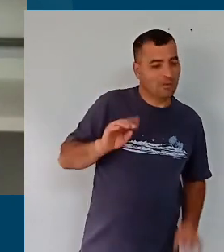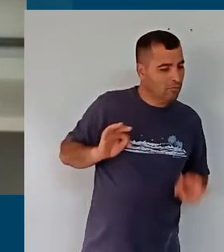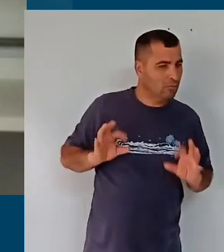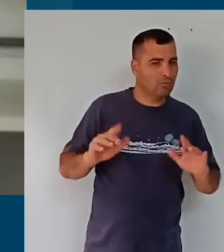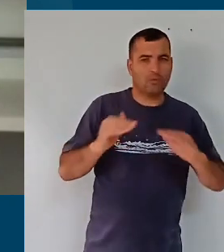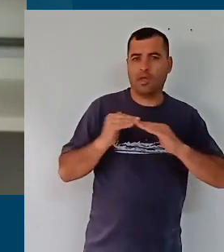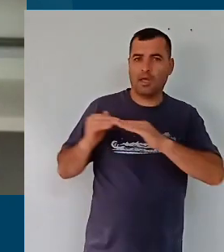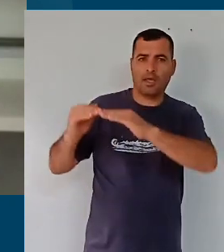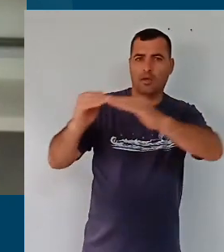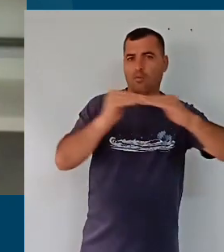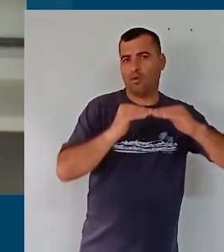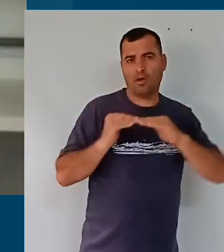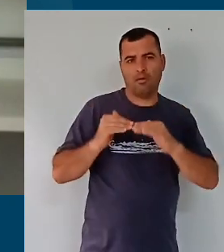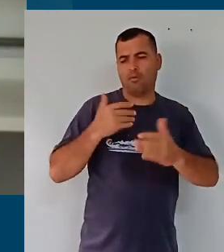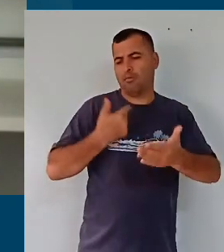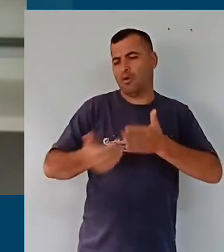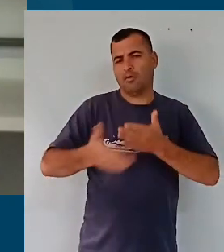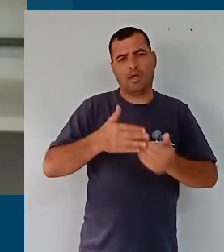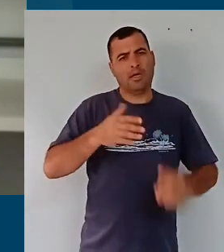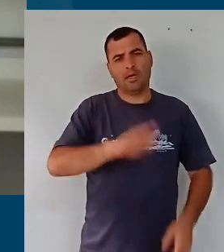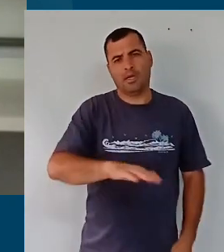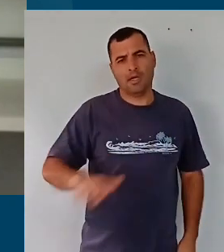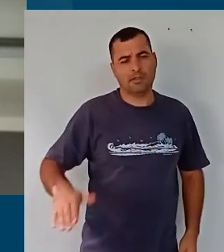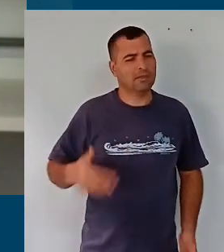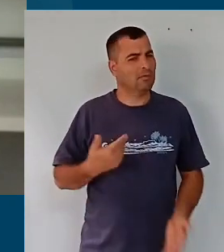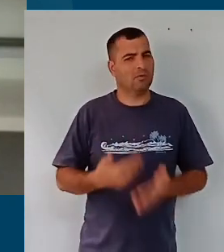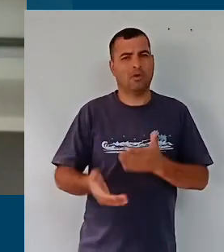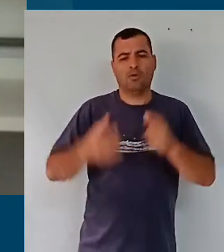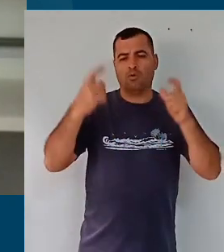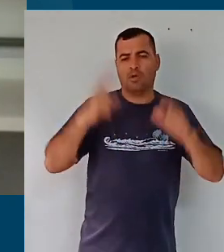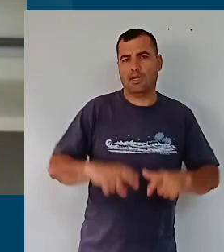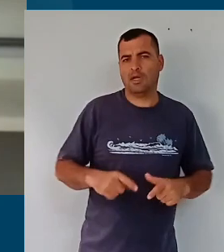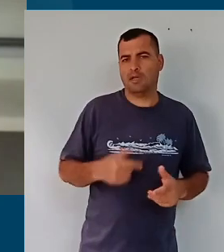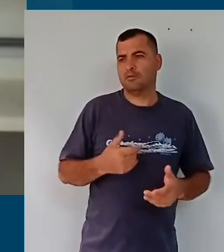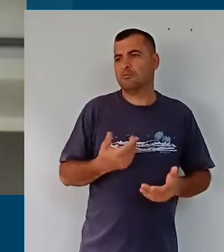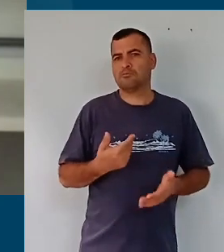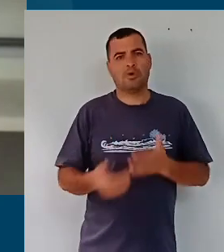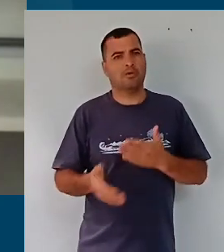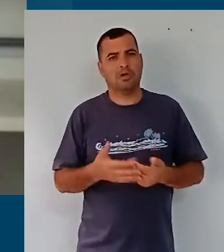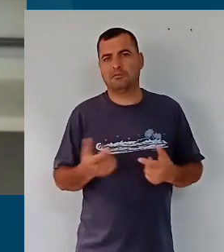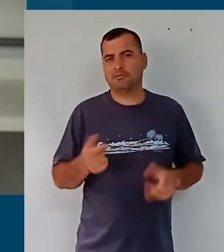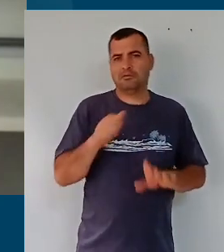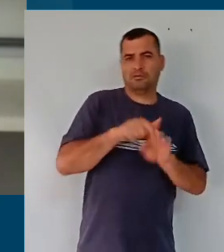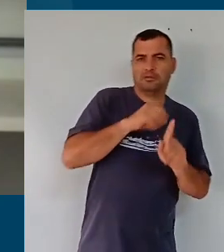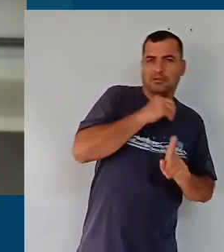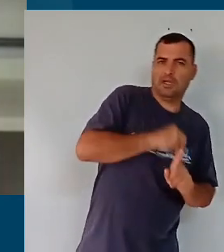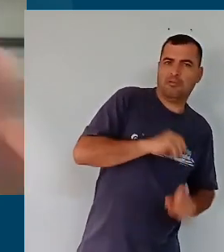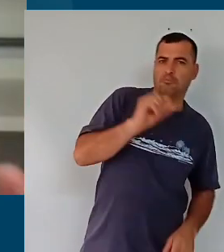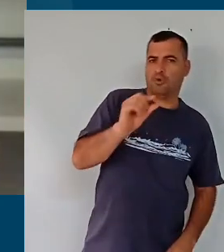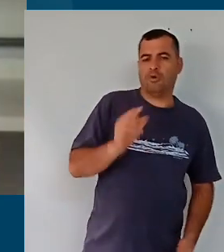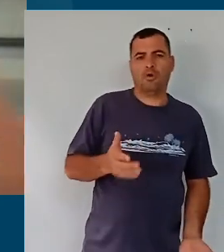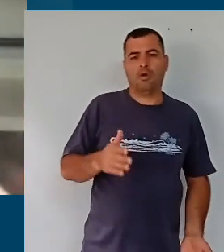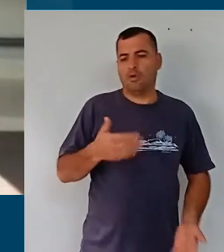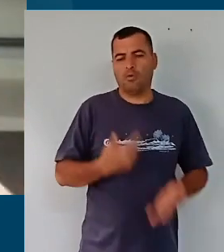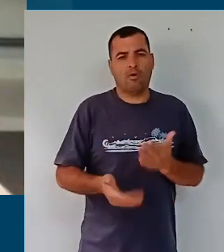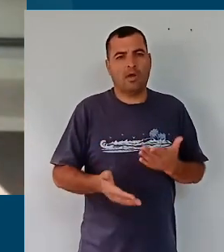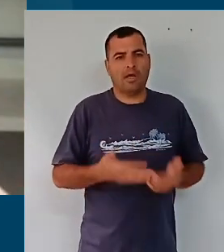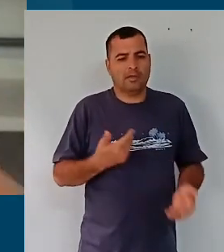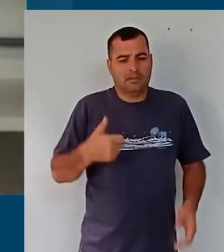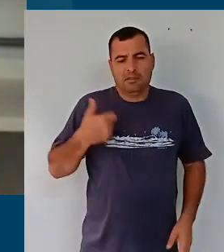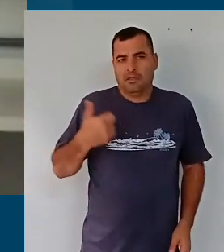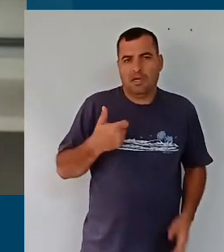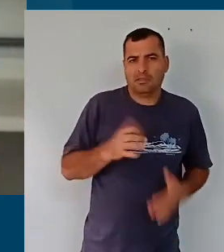ser para todos, qualquer criança, em qualquer lugar, em qualquer condição, toda criança, todo bebê, toda criança pequena, bem